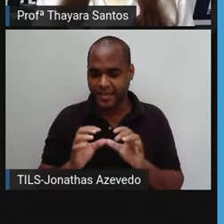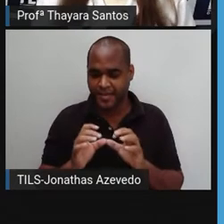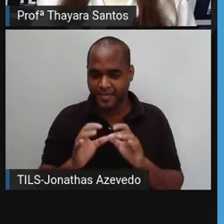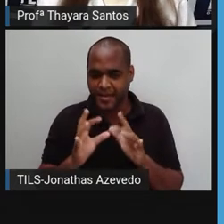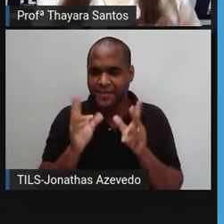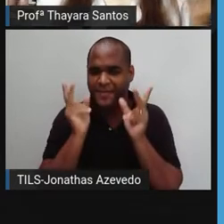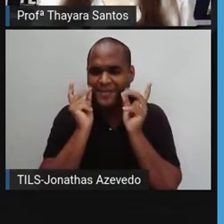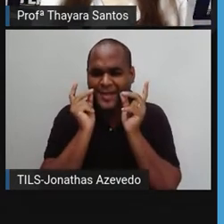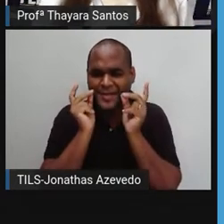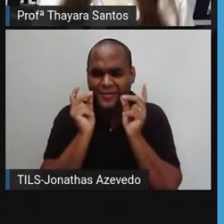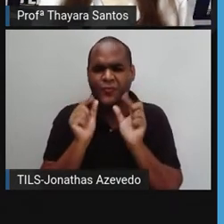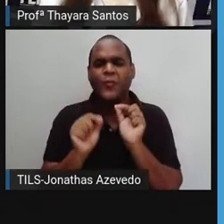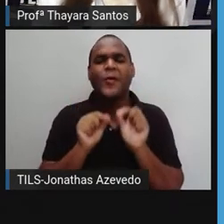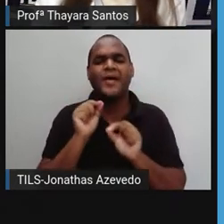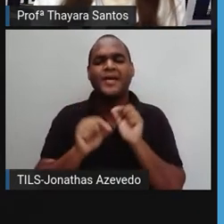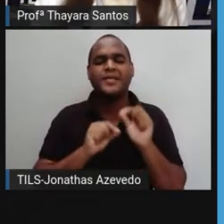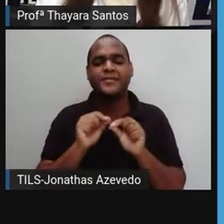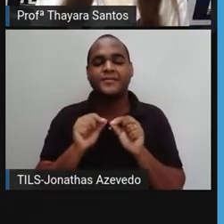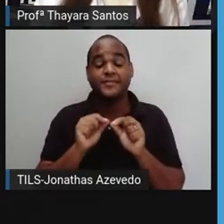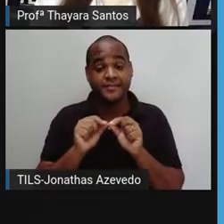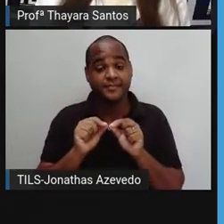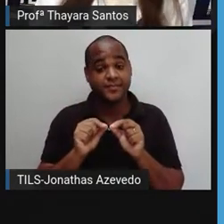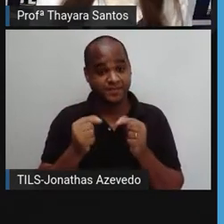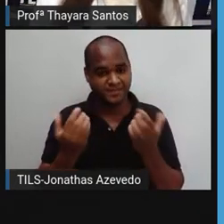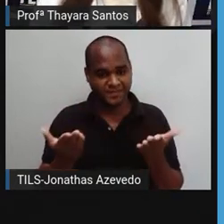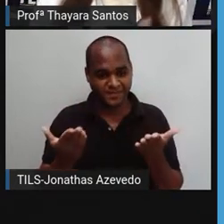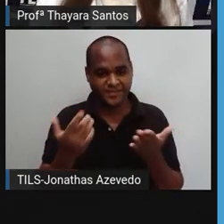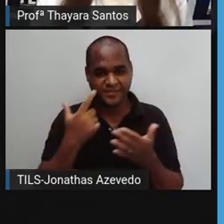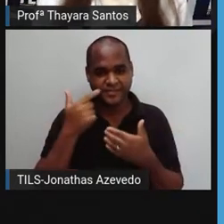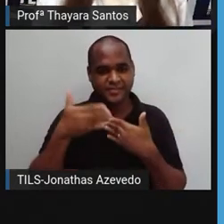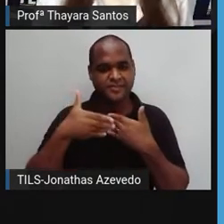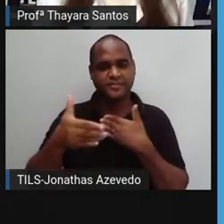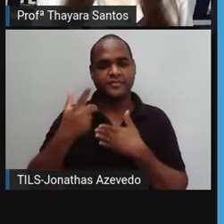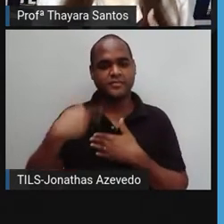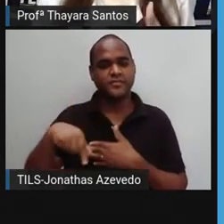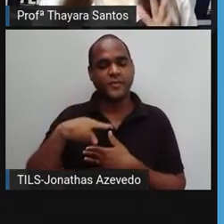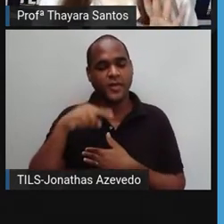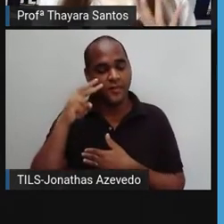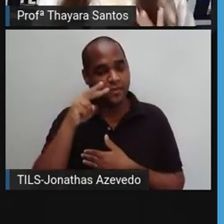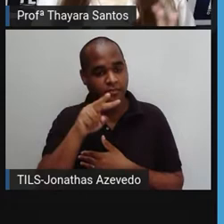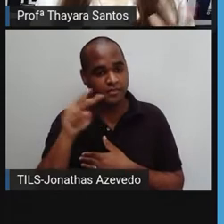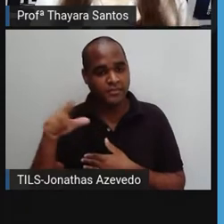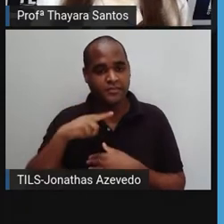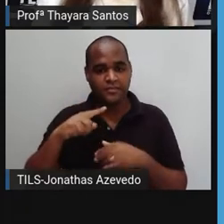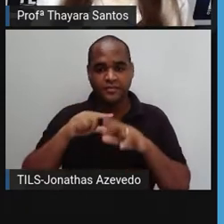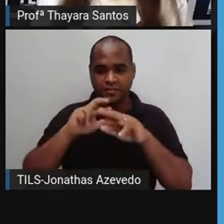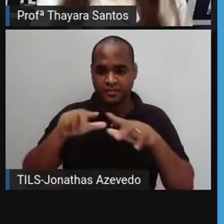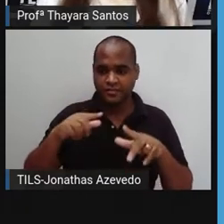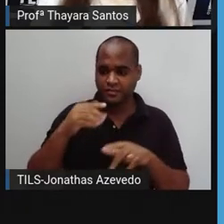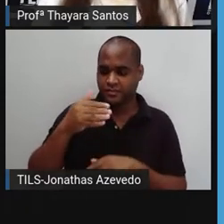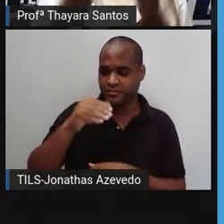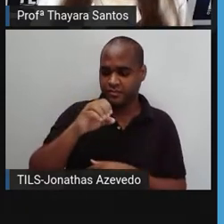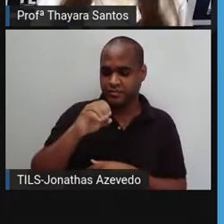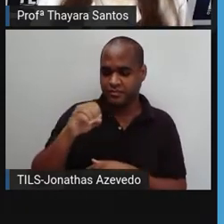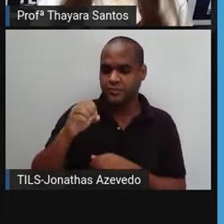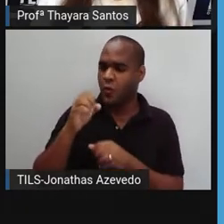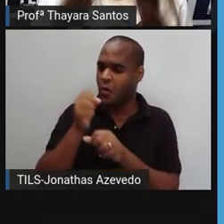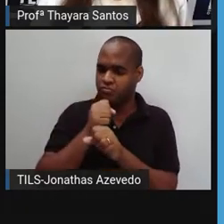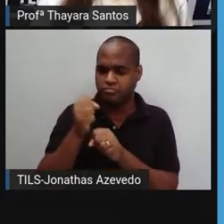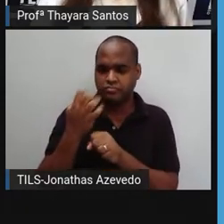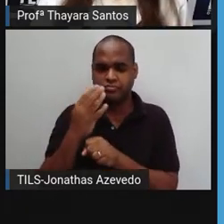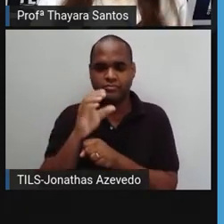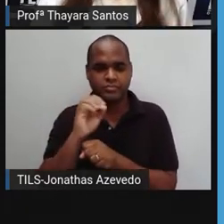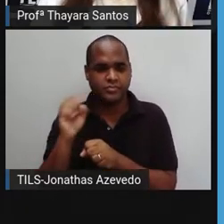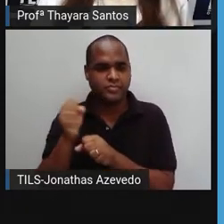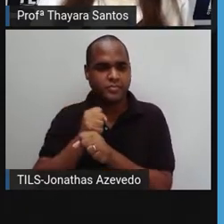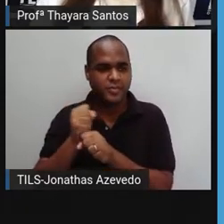oceanos. O que é esse microplástico? É o seguinte, como a gente já viu, o plástico ele leva entre 100 e 400 anos para se decompor